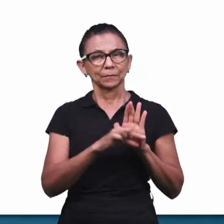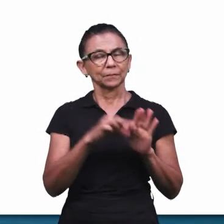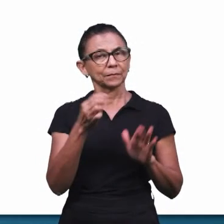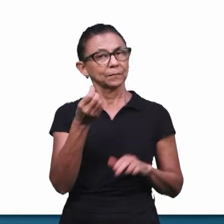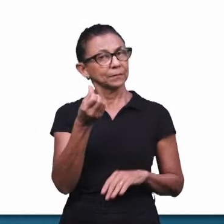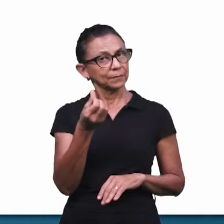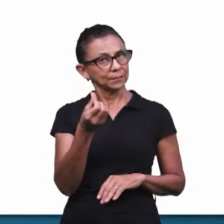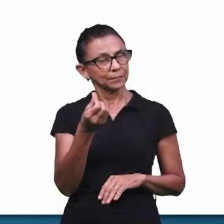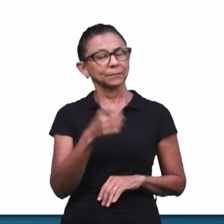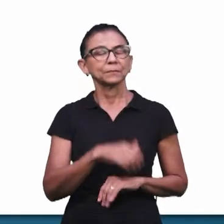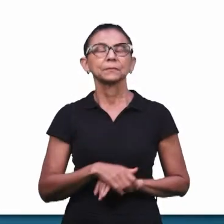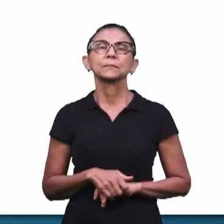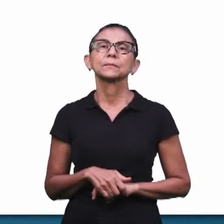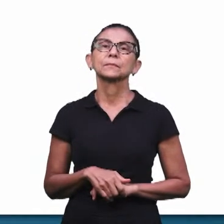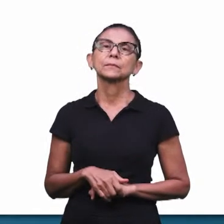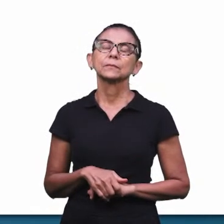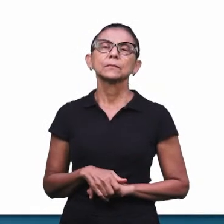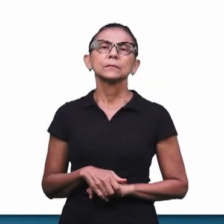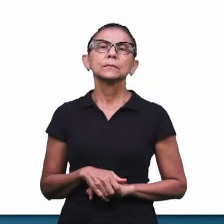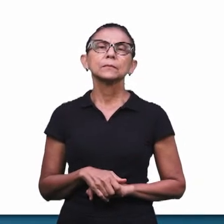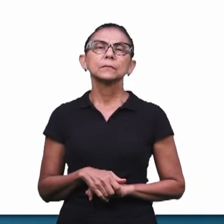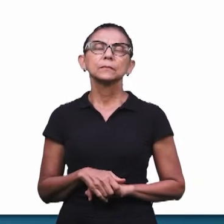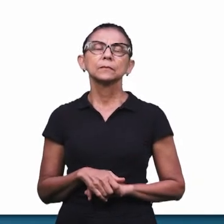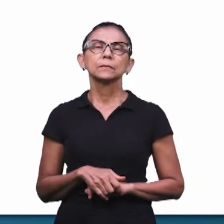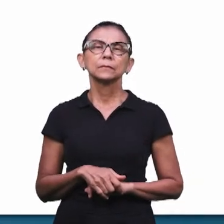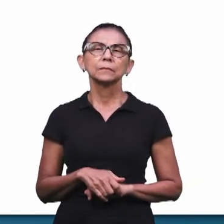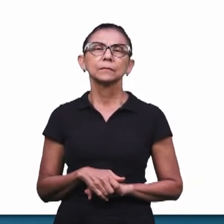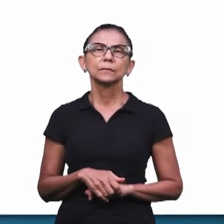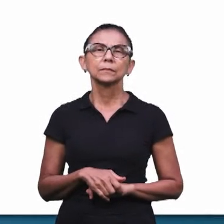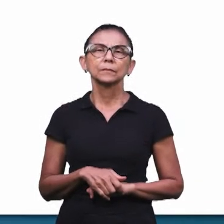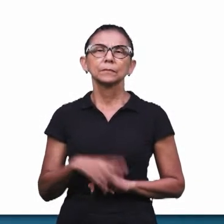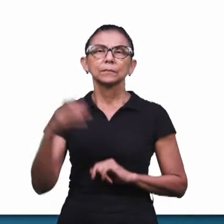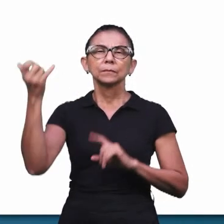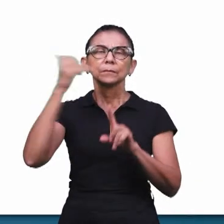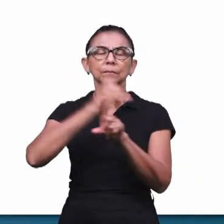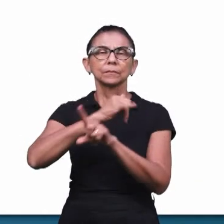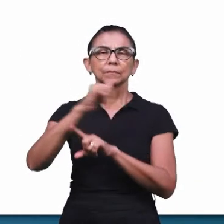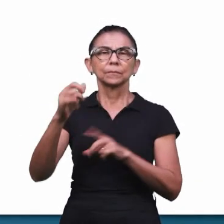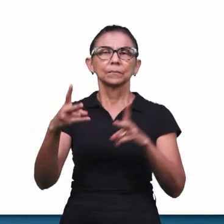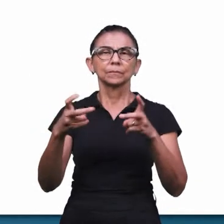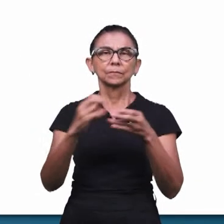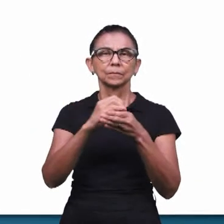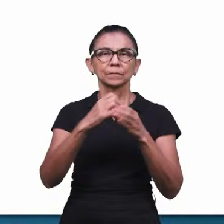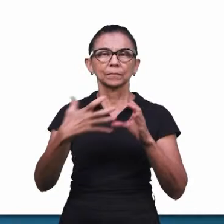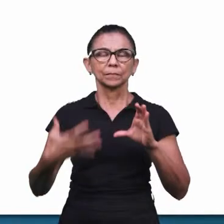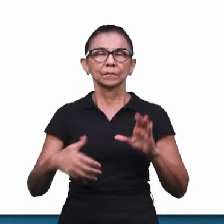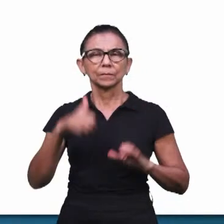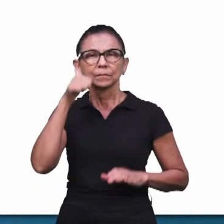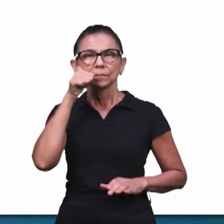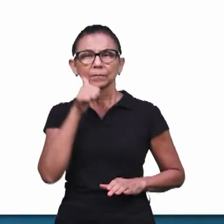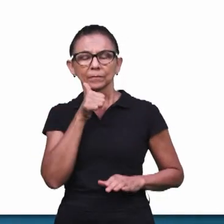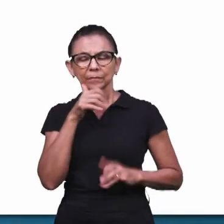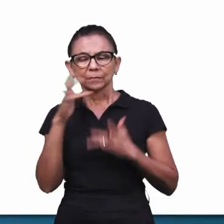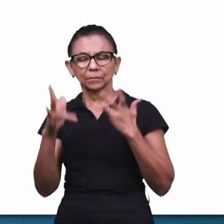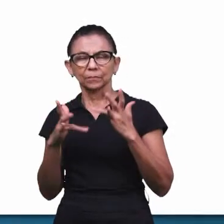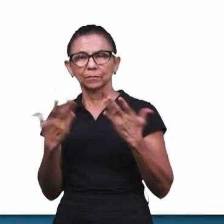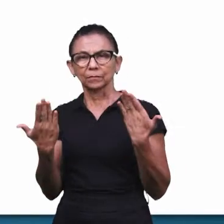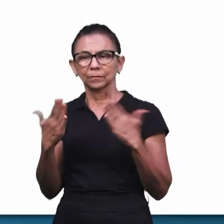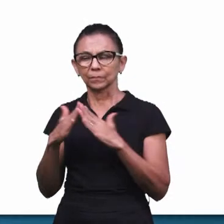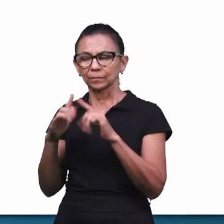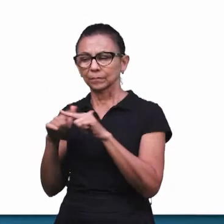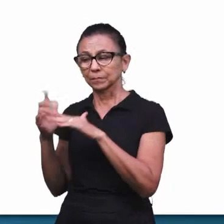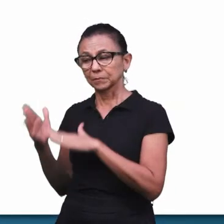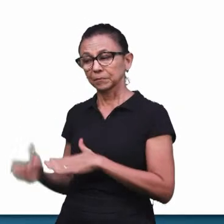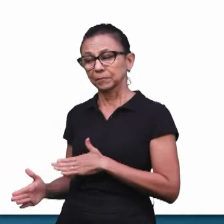verso 6. Agora voltamos ao verso 6. Identifique profeticamente as características da noiva, igreja